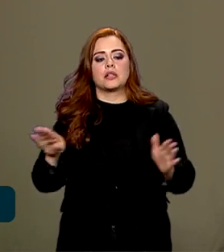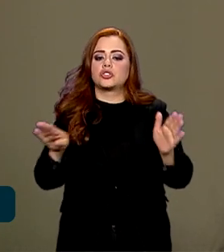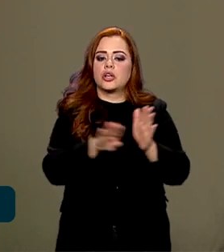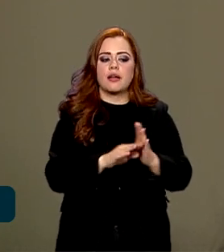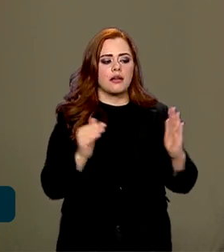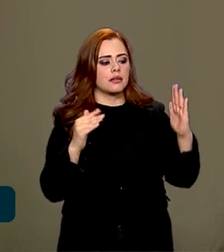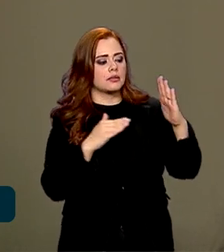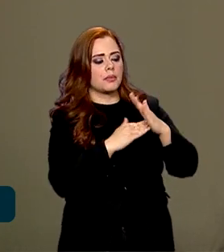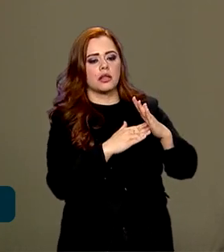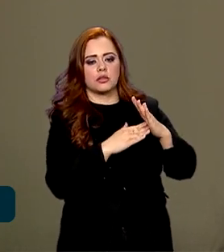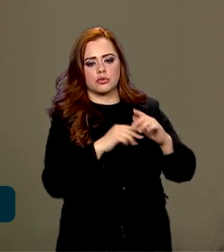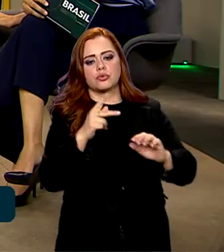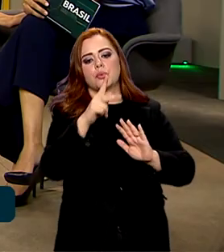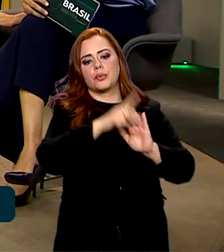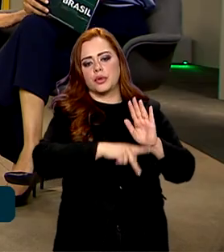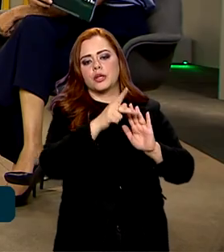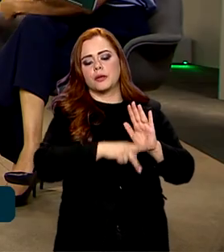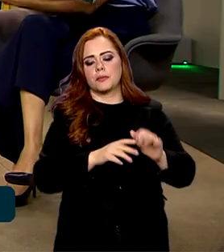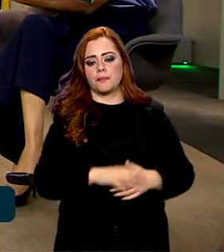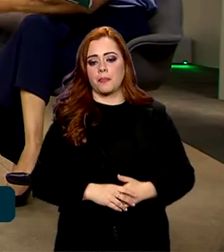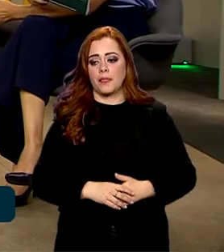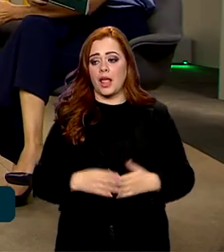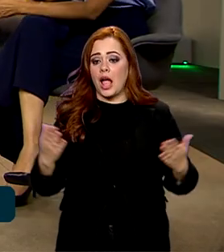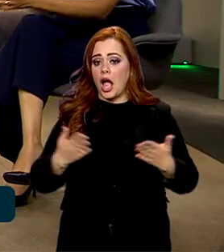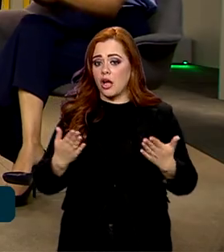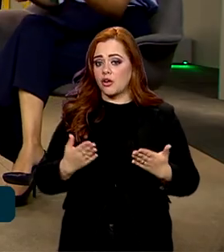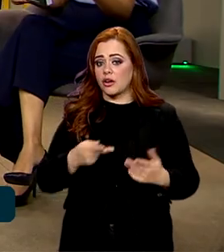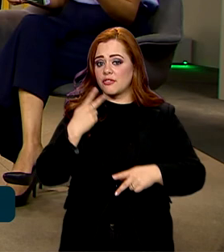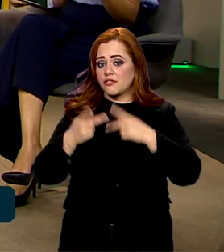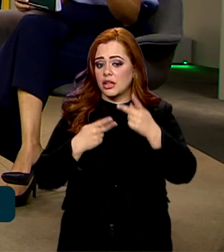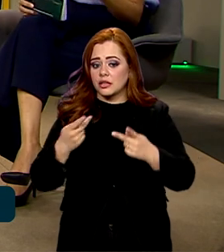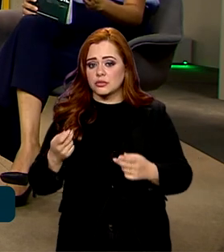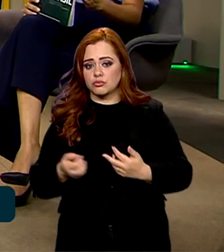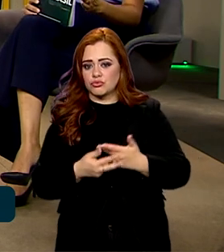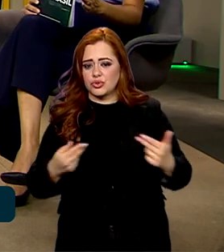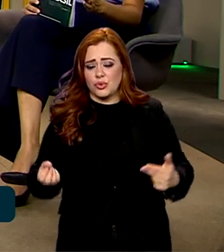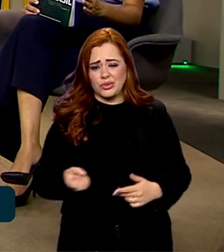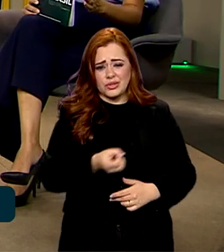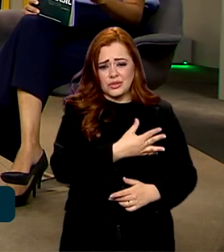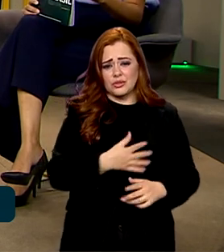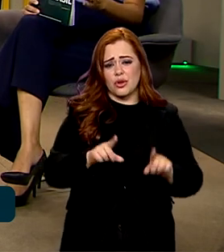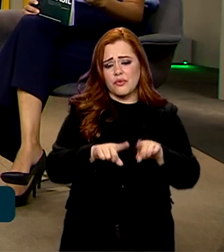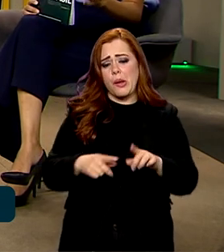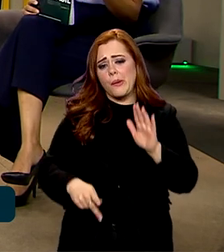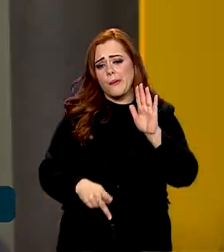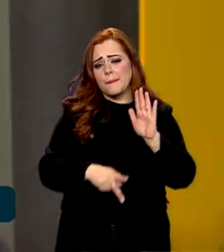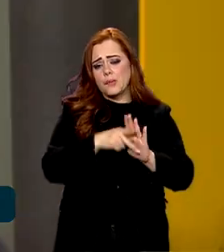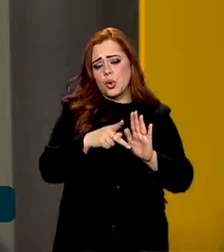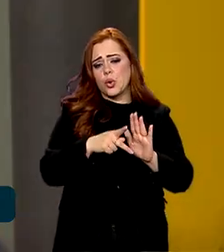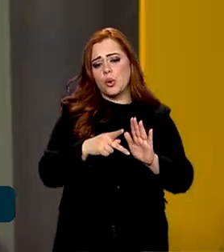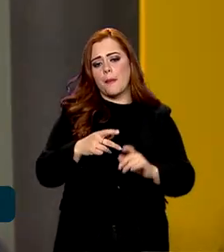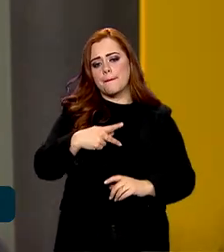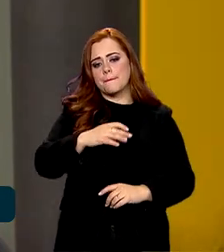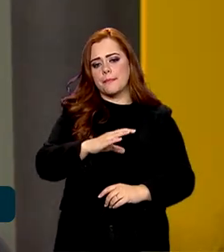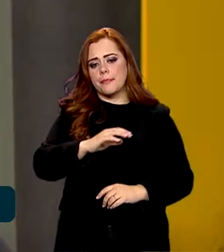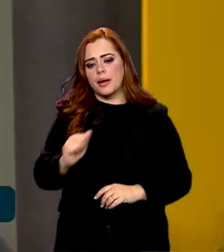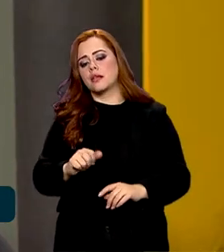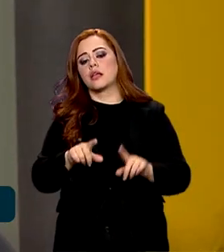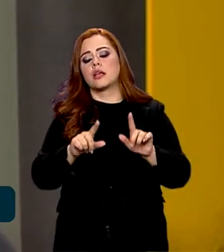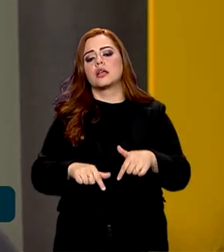metas do programa. Agora, professor, falando de inovação, de lá para cá, da primeira edição do PAC, em 2007 para cá,